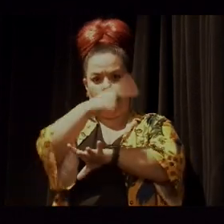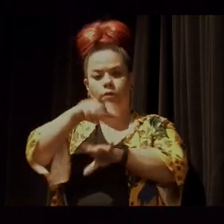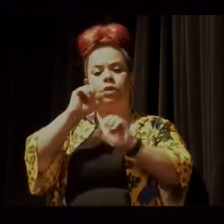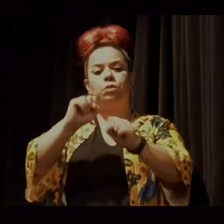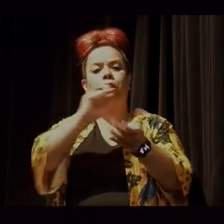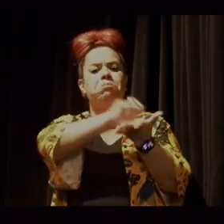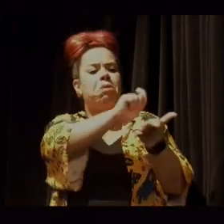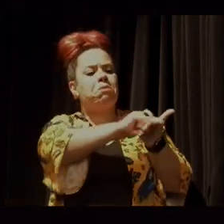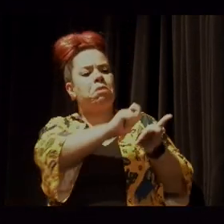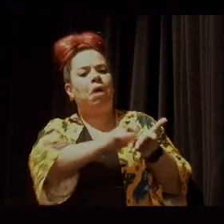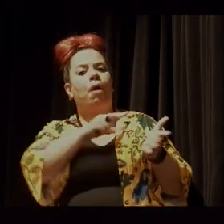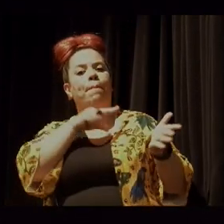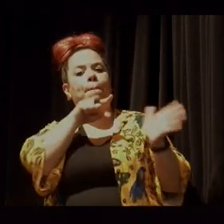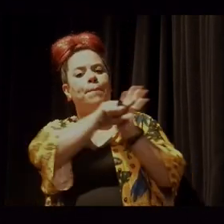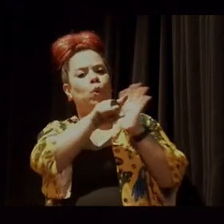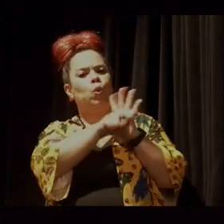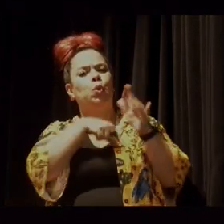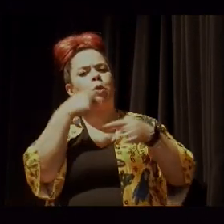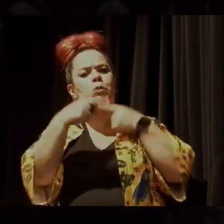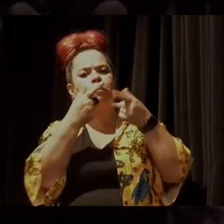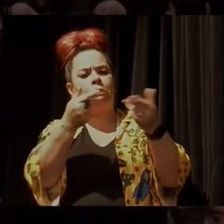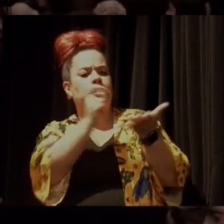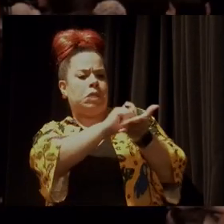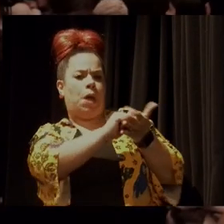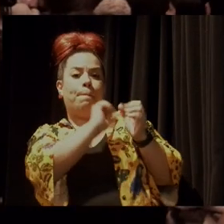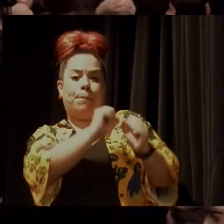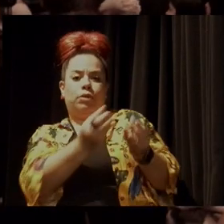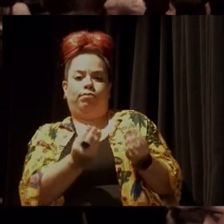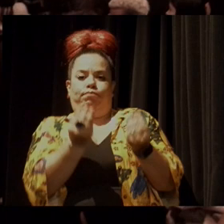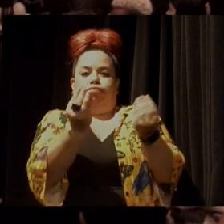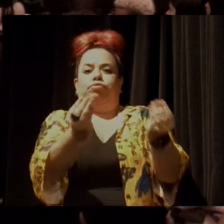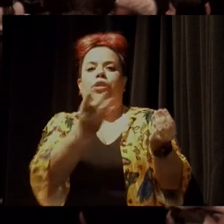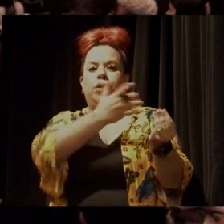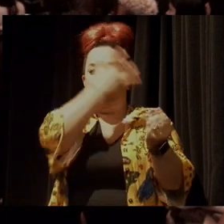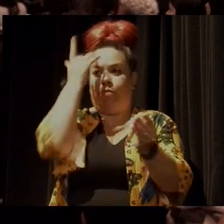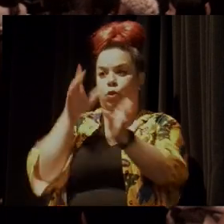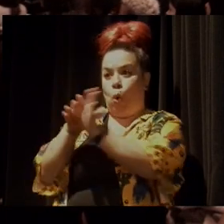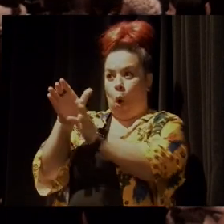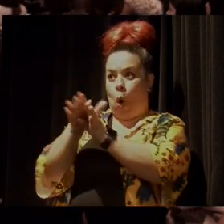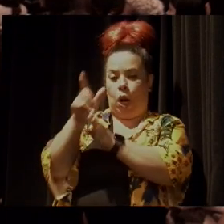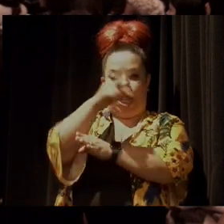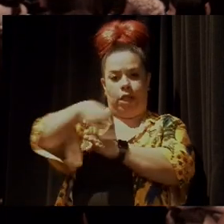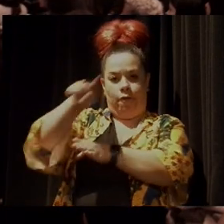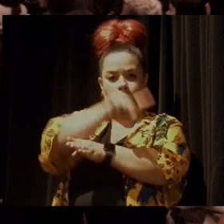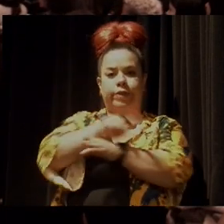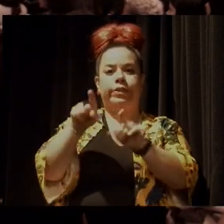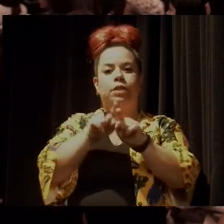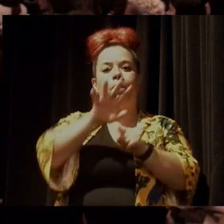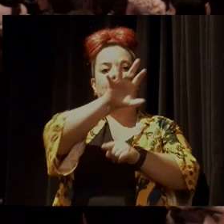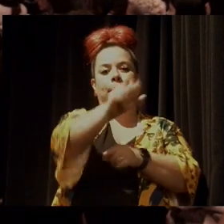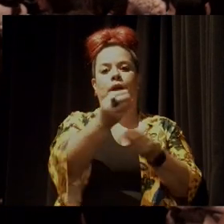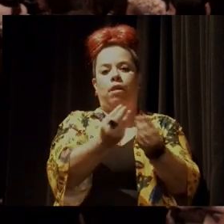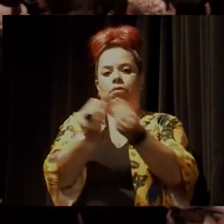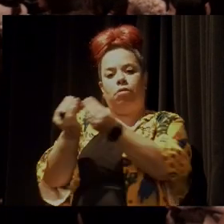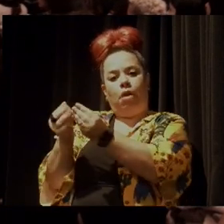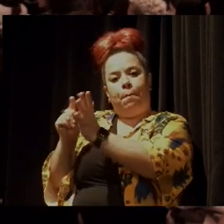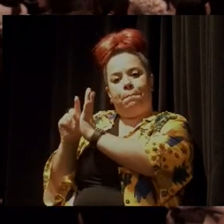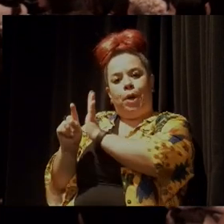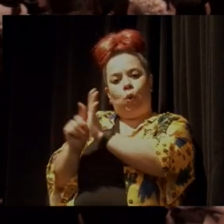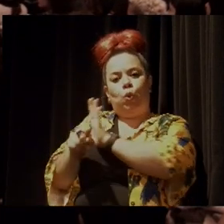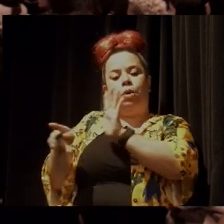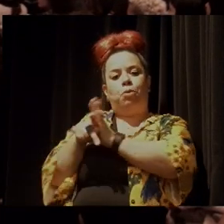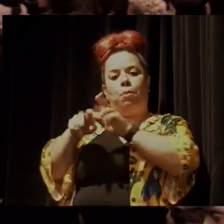escrito suas perguntas aos convidados. Os orientadores de público entregarão as fichas de pergunta